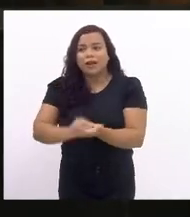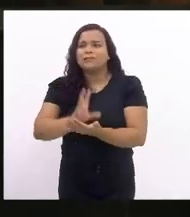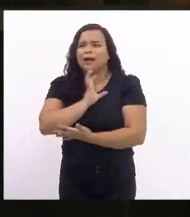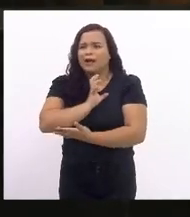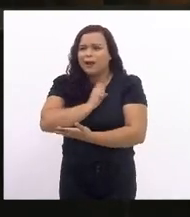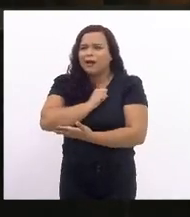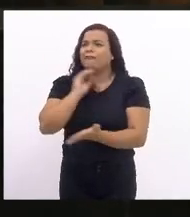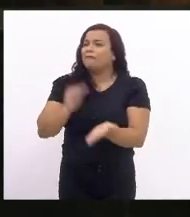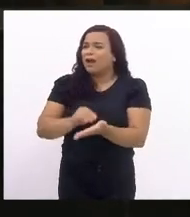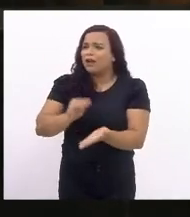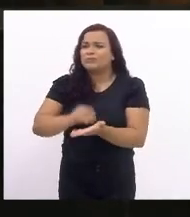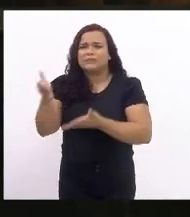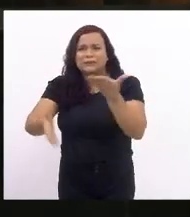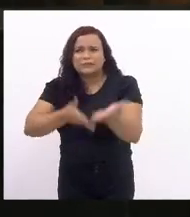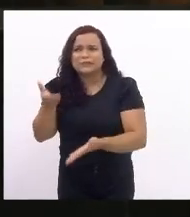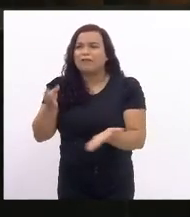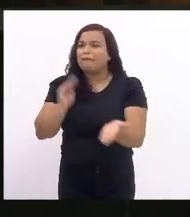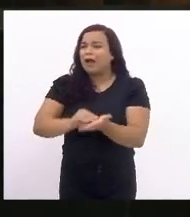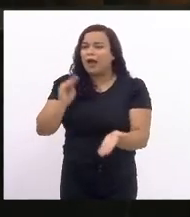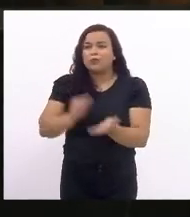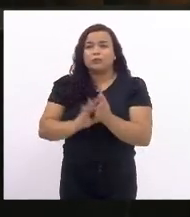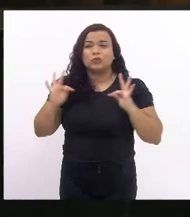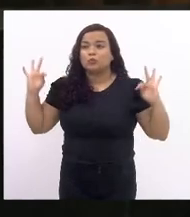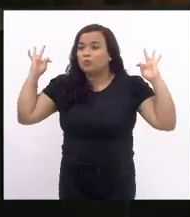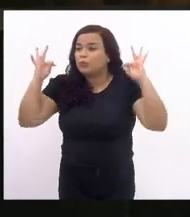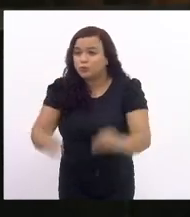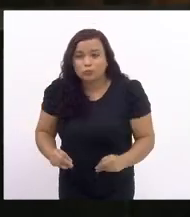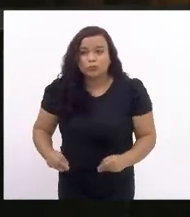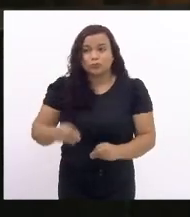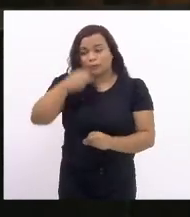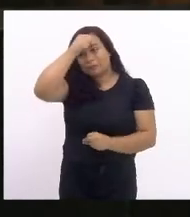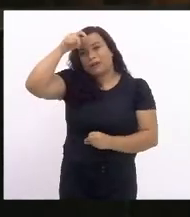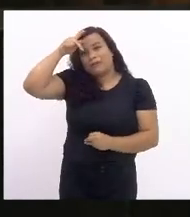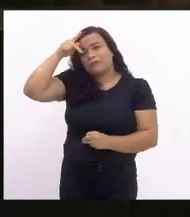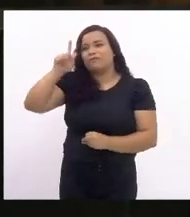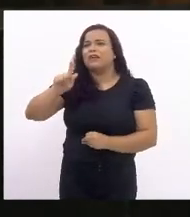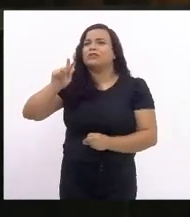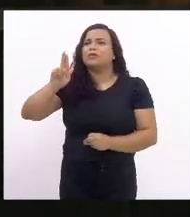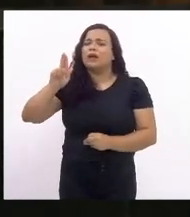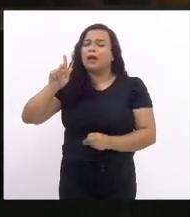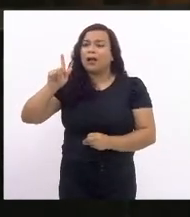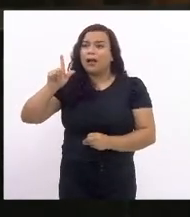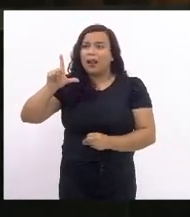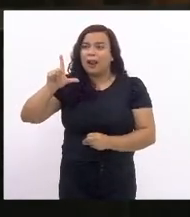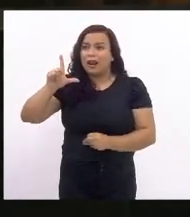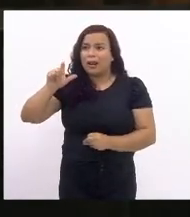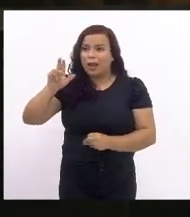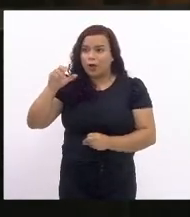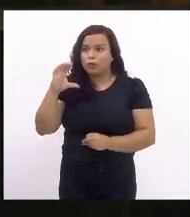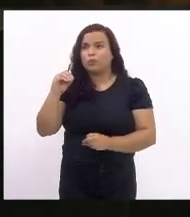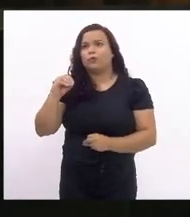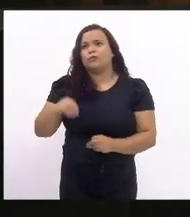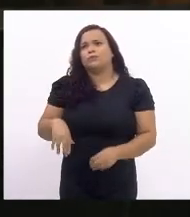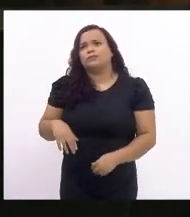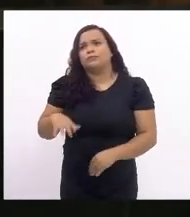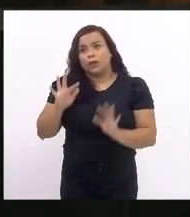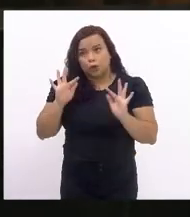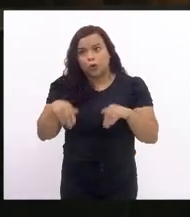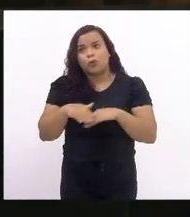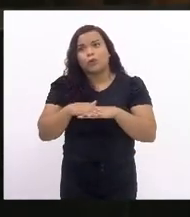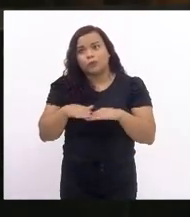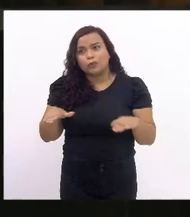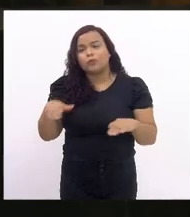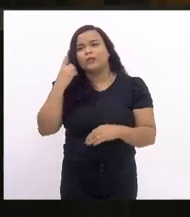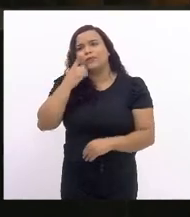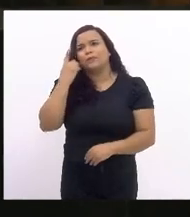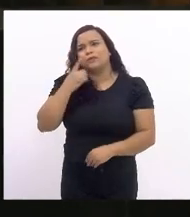falta cuidado, falta zelo, está faltando tudo o prefeito Glauco Kaiser. Para concluir, deputada. Está faltando